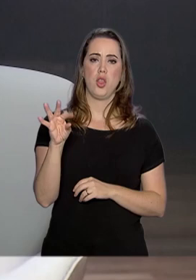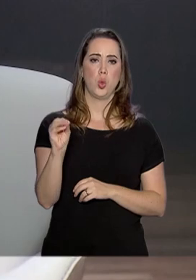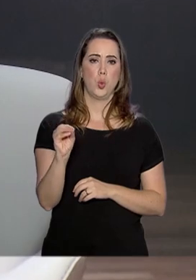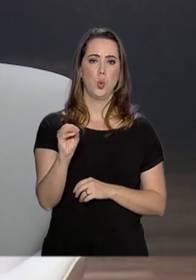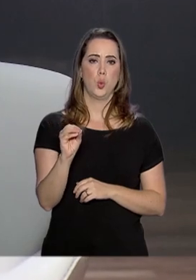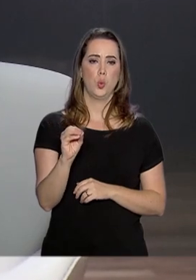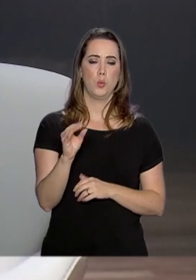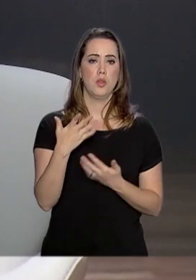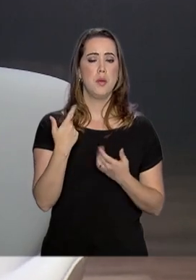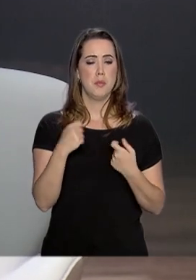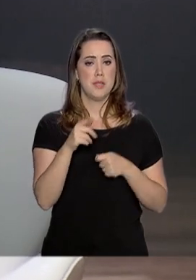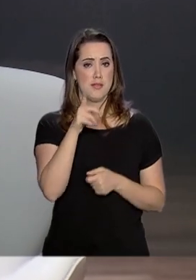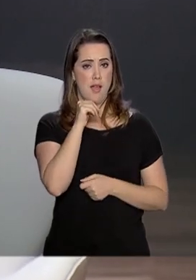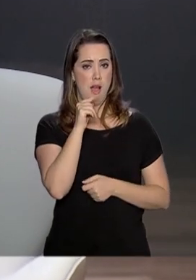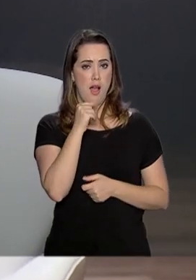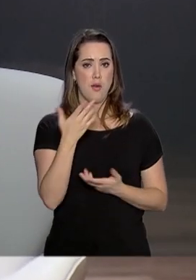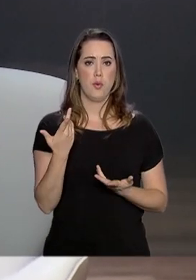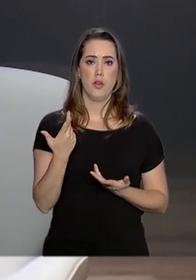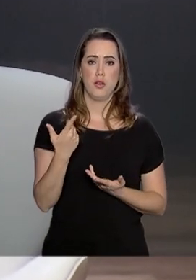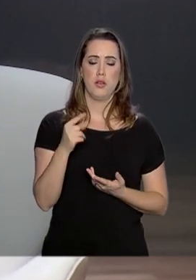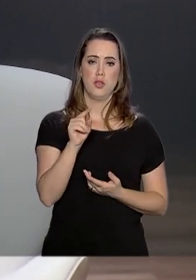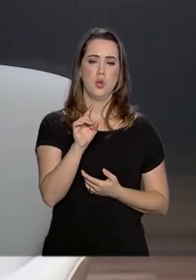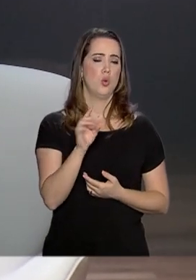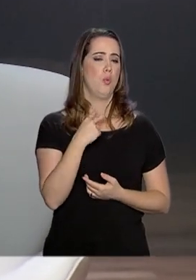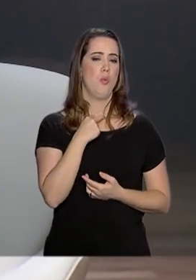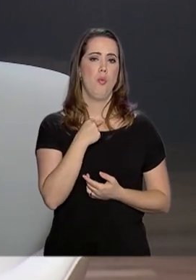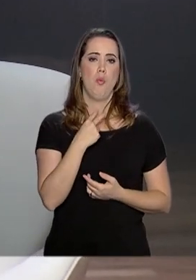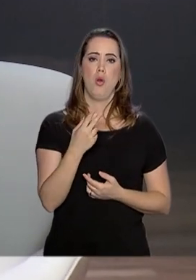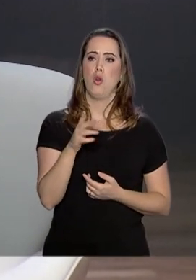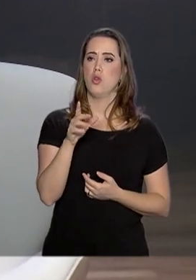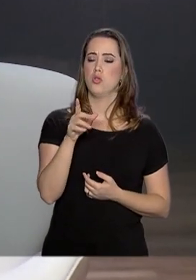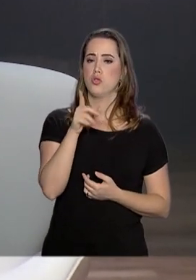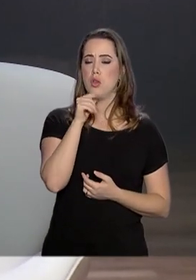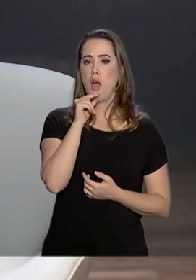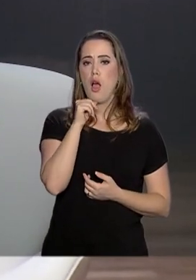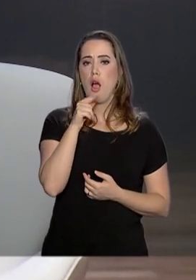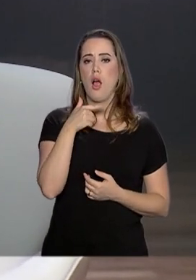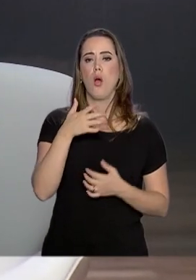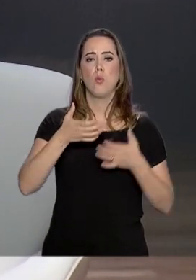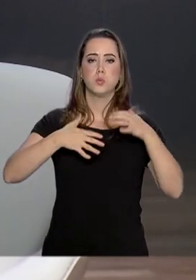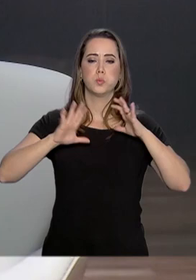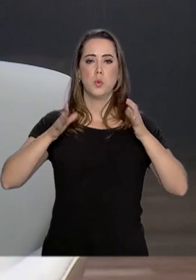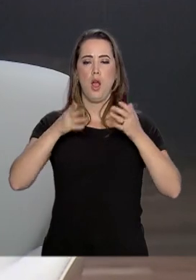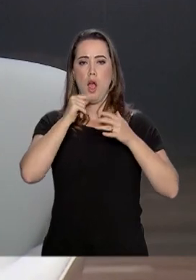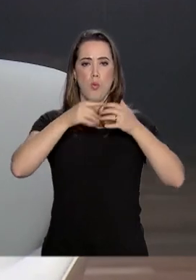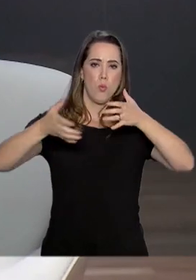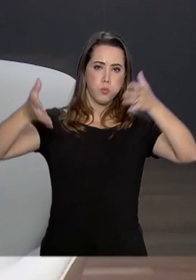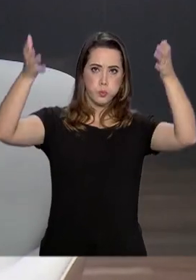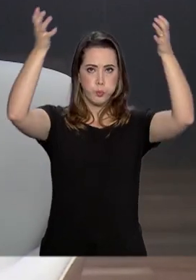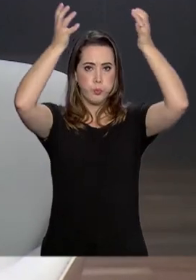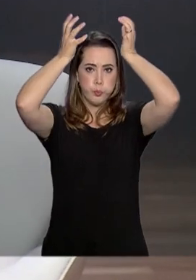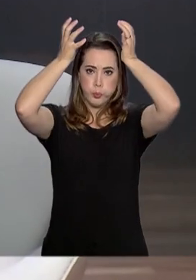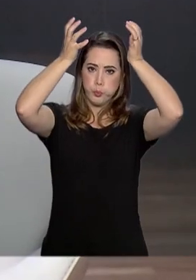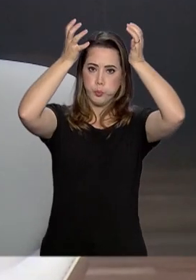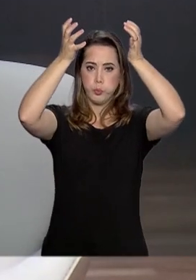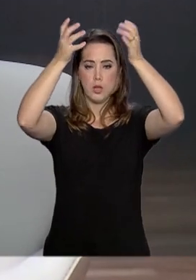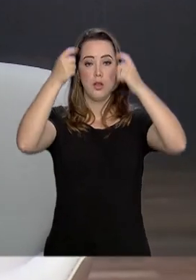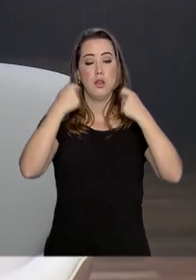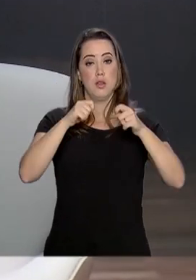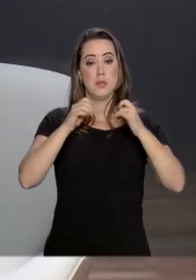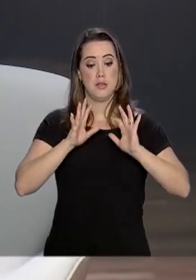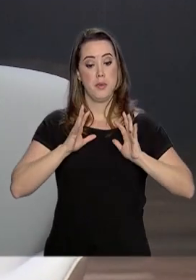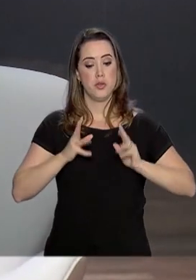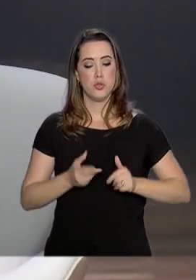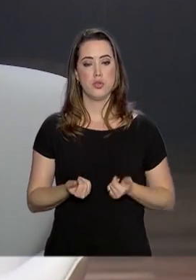Tem que ter água encanada e não a água da bica que a senhora vai buscar com uma lata na cabeça. E tem que ter esgoto.